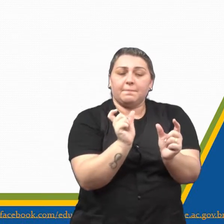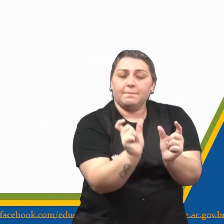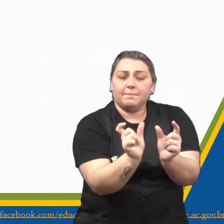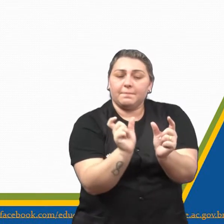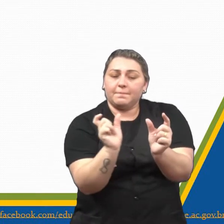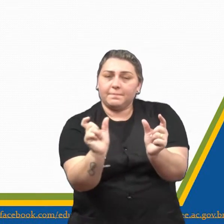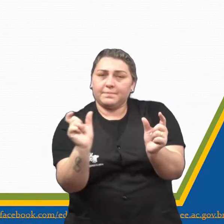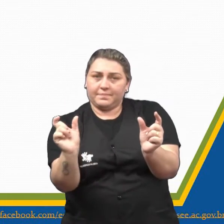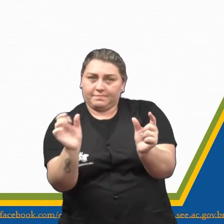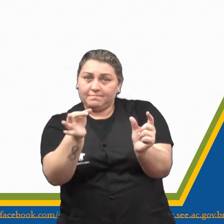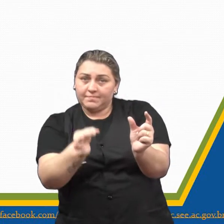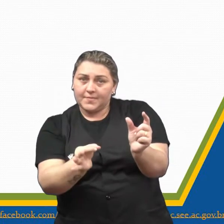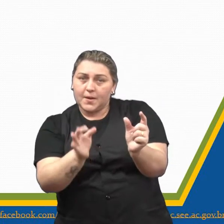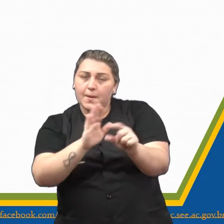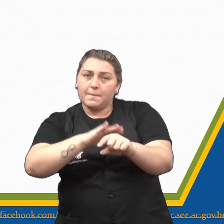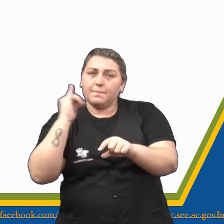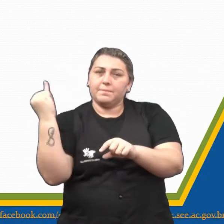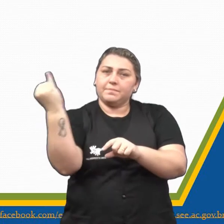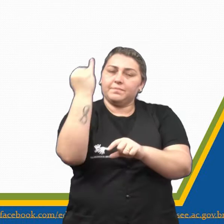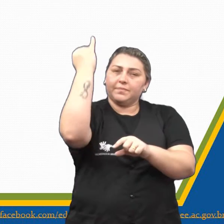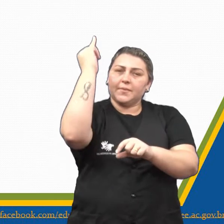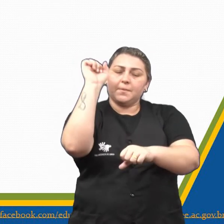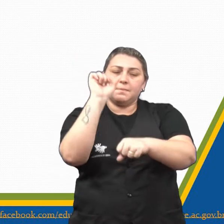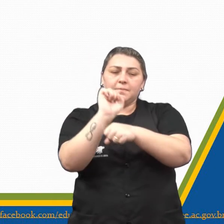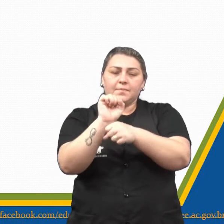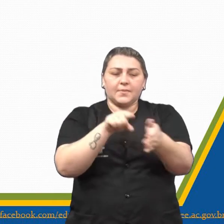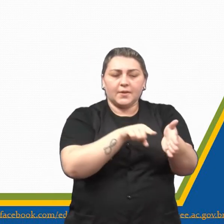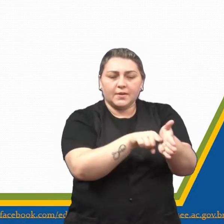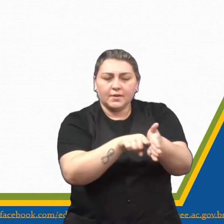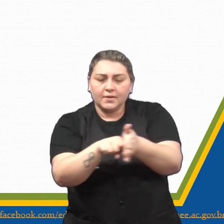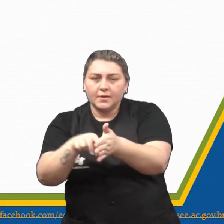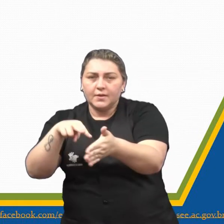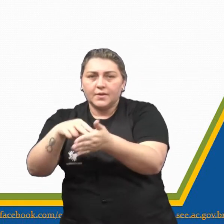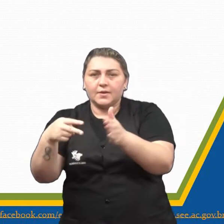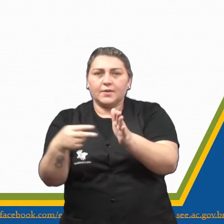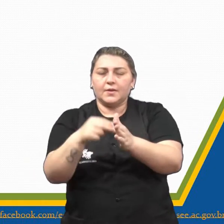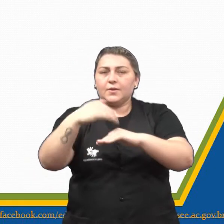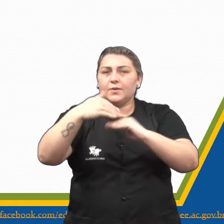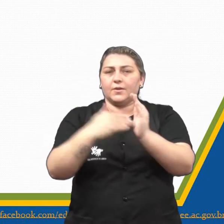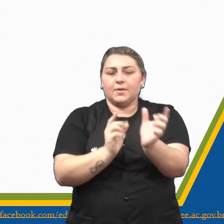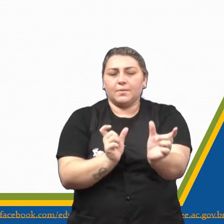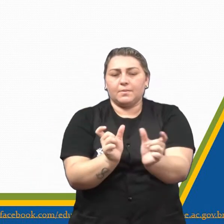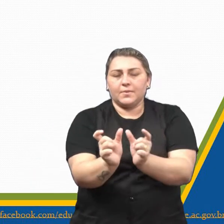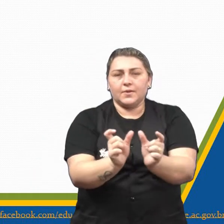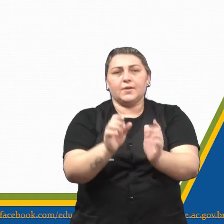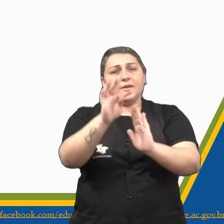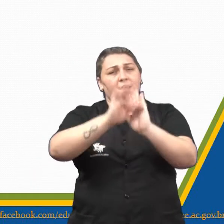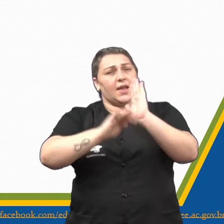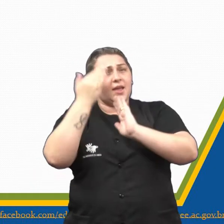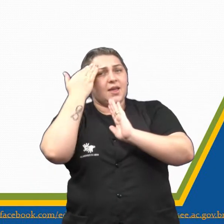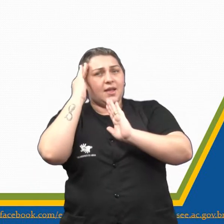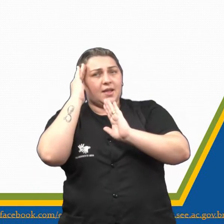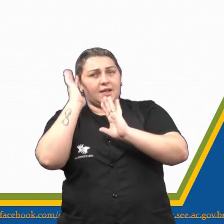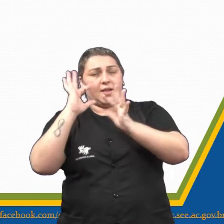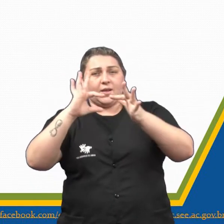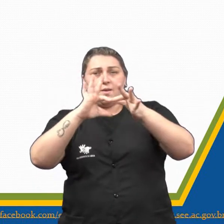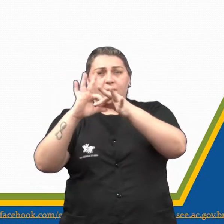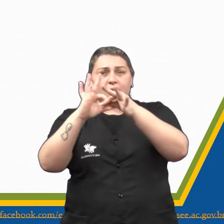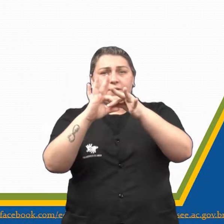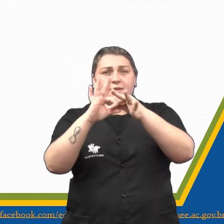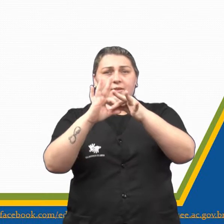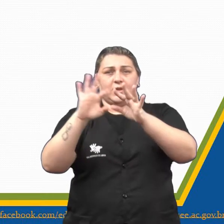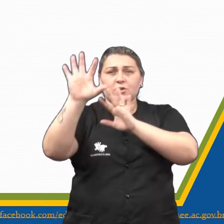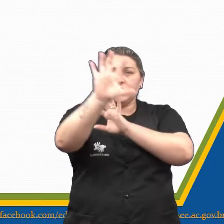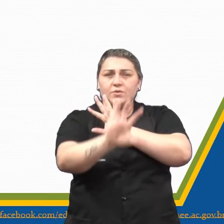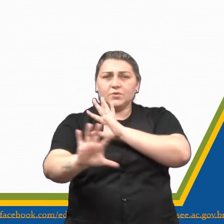certo? Mais importante do que parar para pesquisar o significado de todas as palavras do texto é entender o contexto geral dele